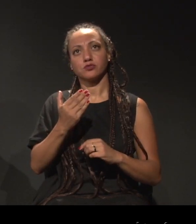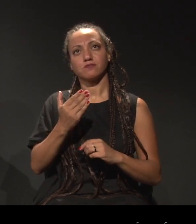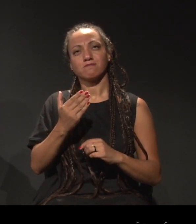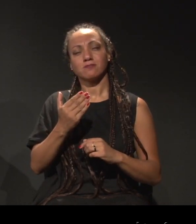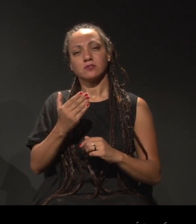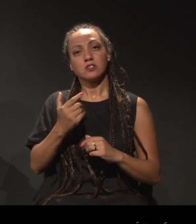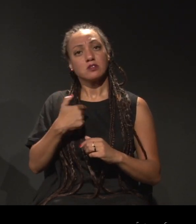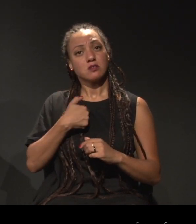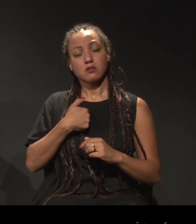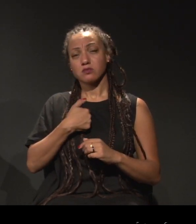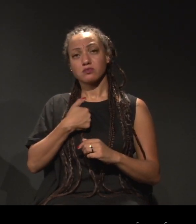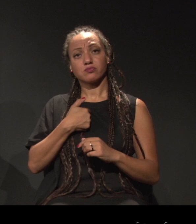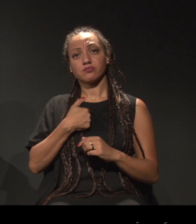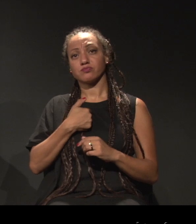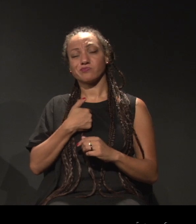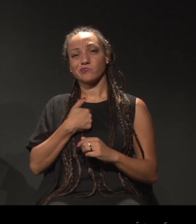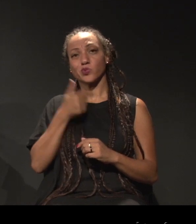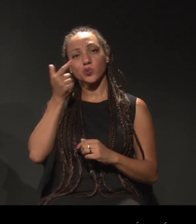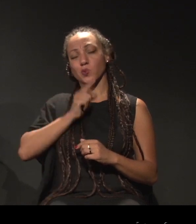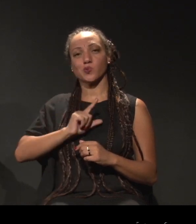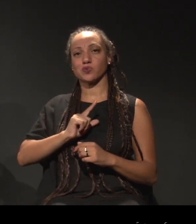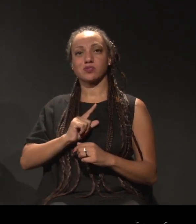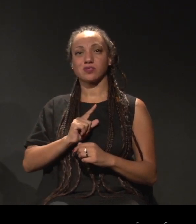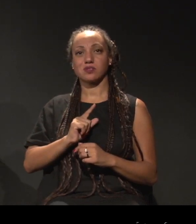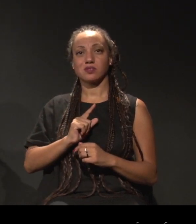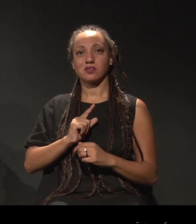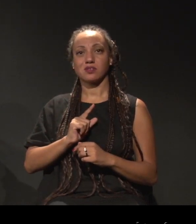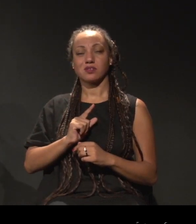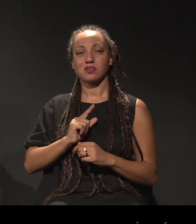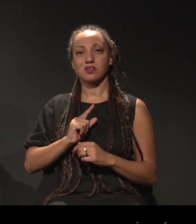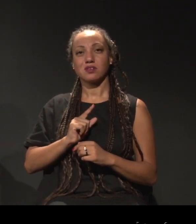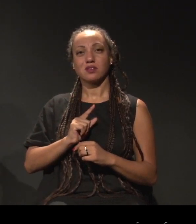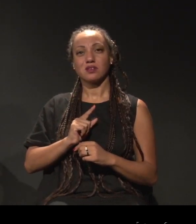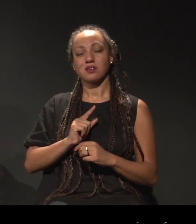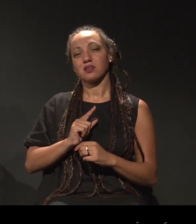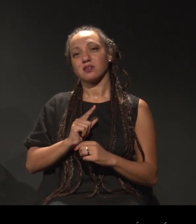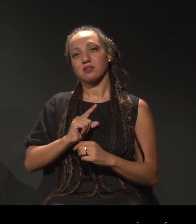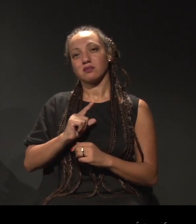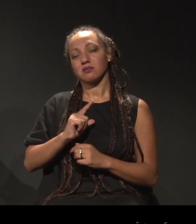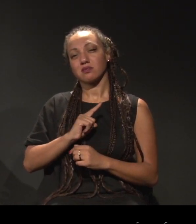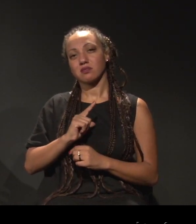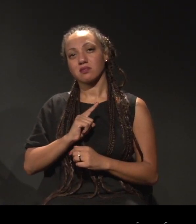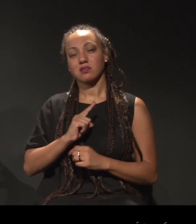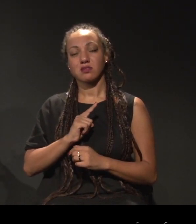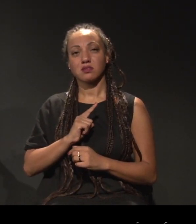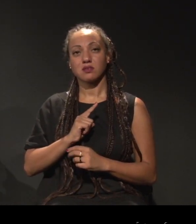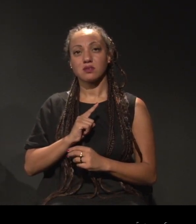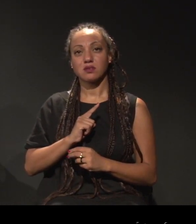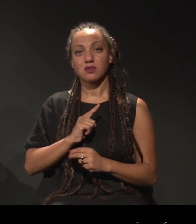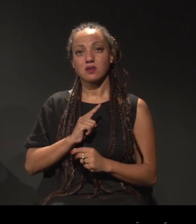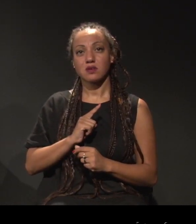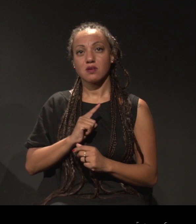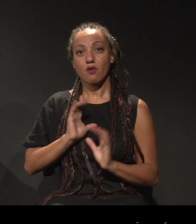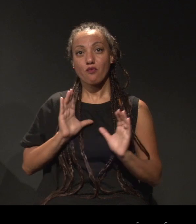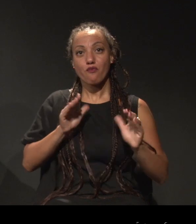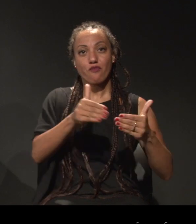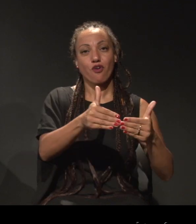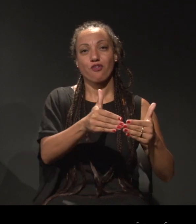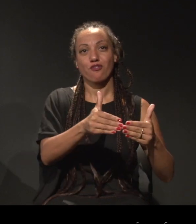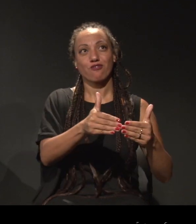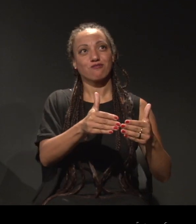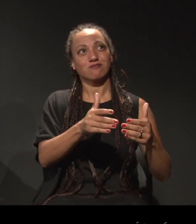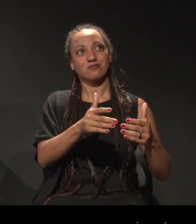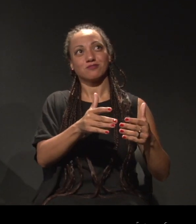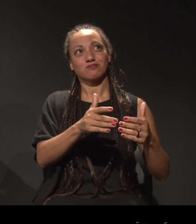consegui ter, por exemplo, o coro ou a voz desse fórum, por